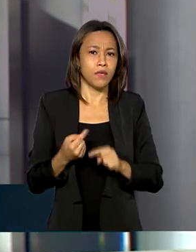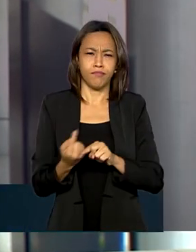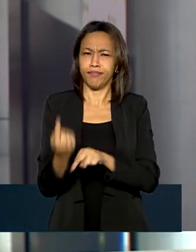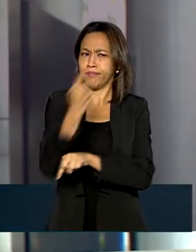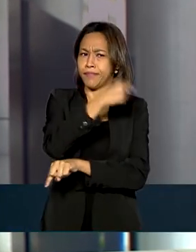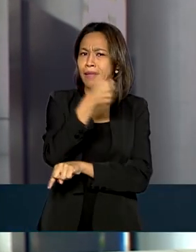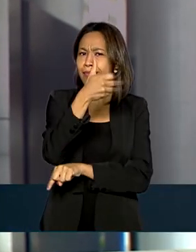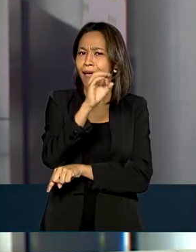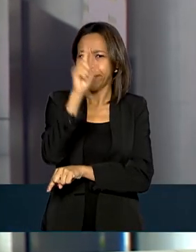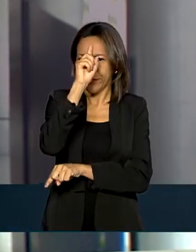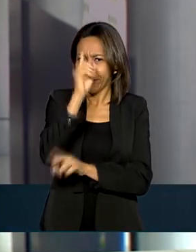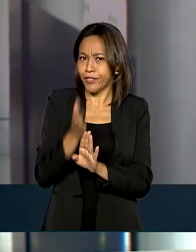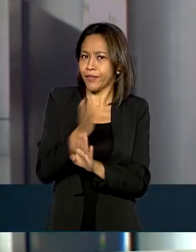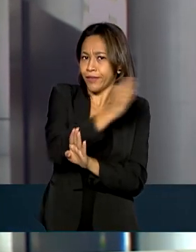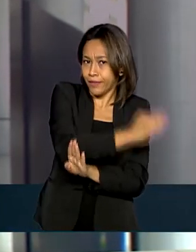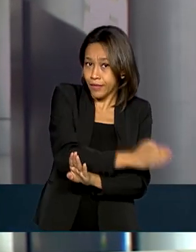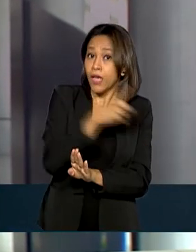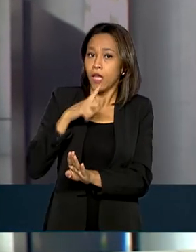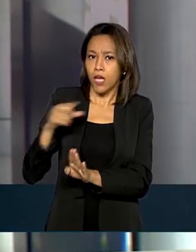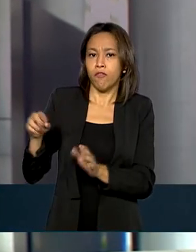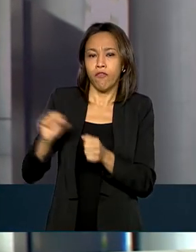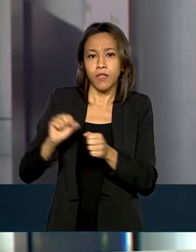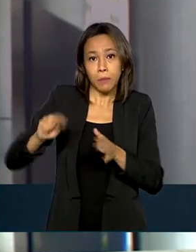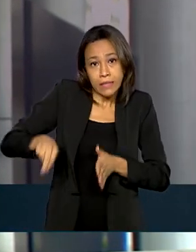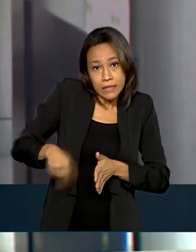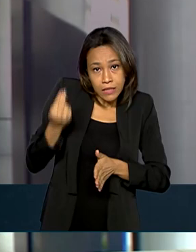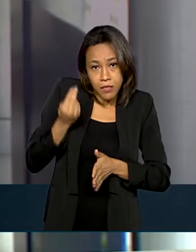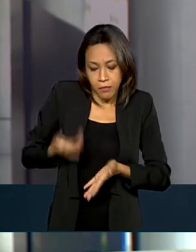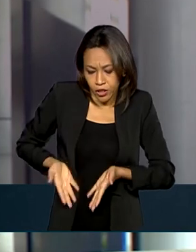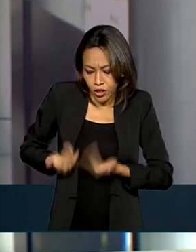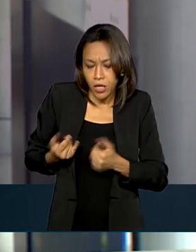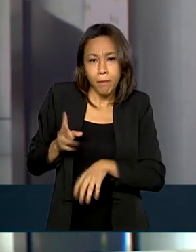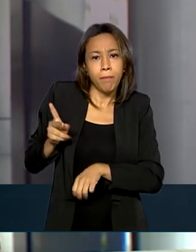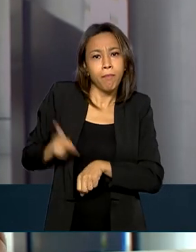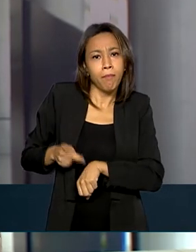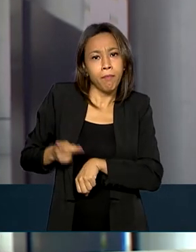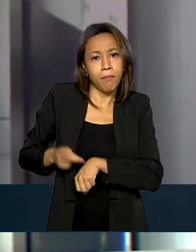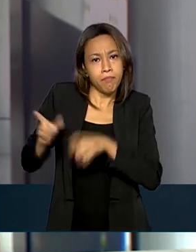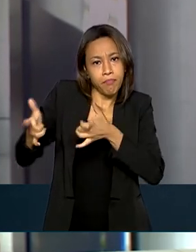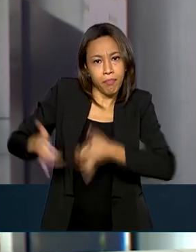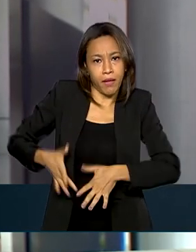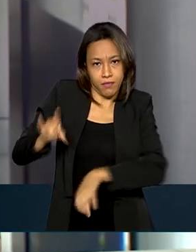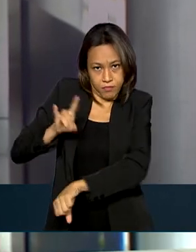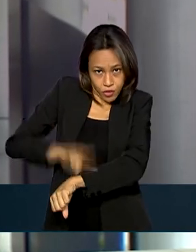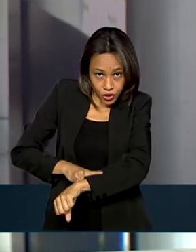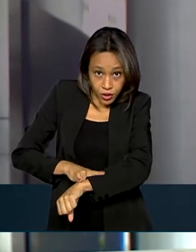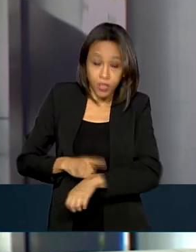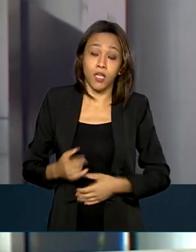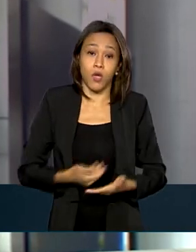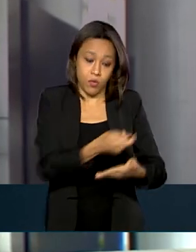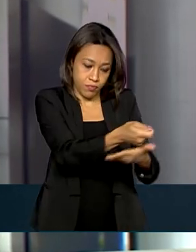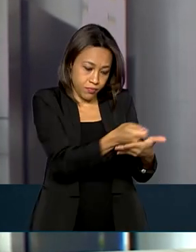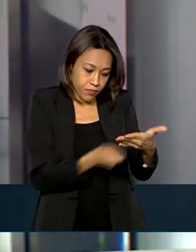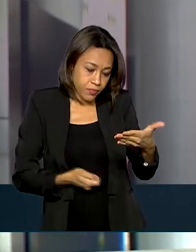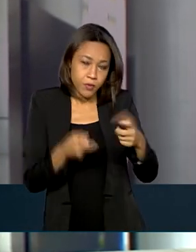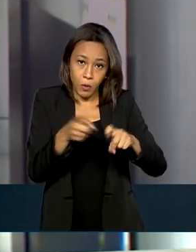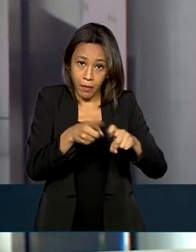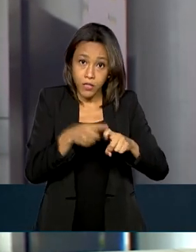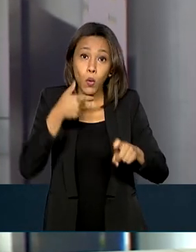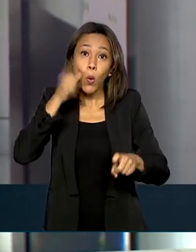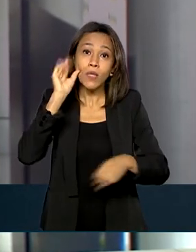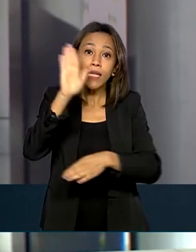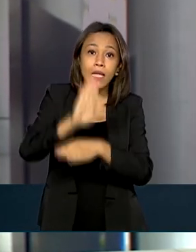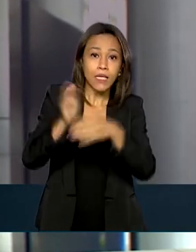dias, o presidente fez uma cirurgia para a retirada de cálculos renais. Segundo o boletim médico divulgado ontem à tarde pelo